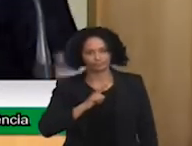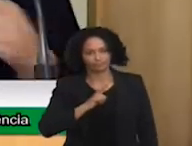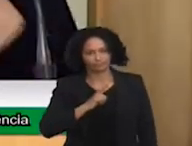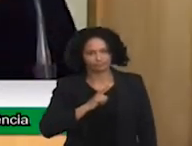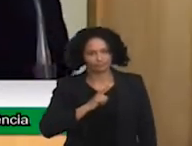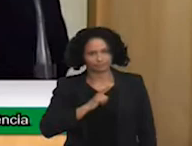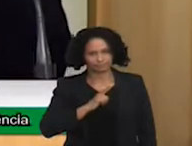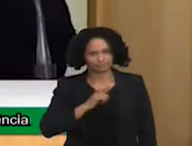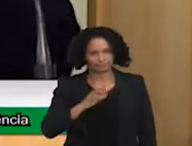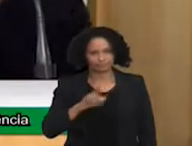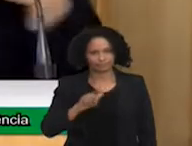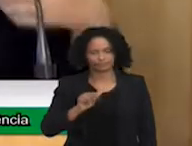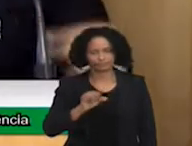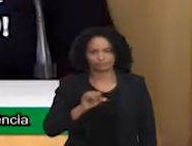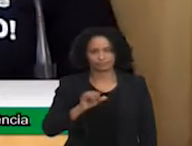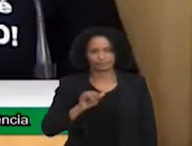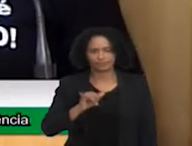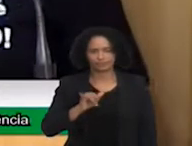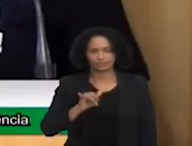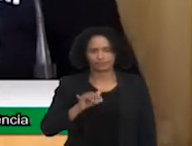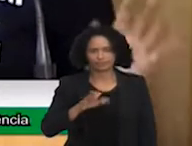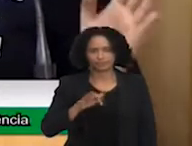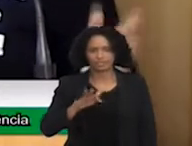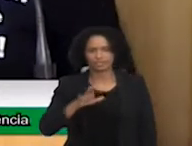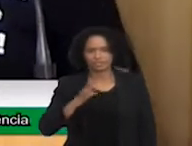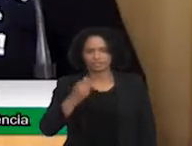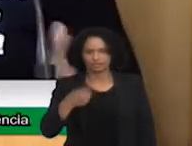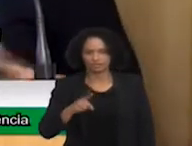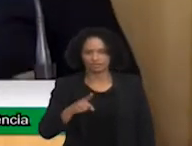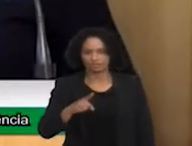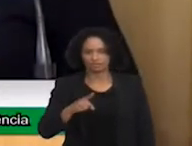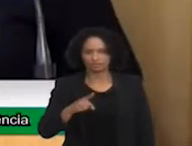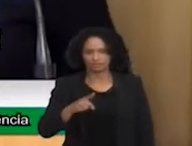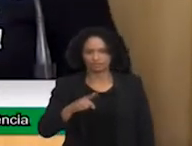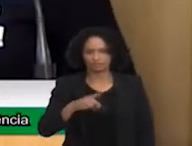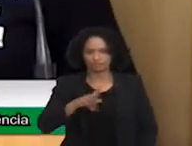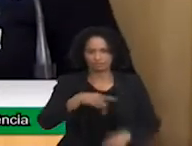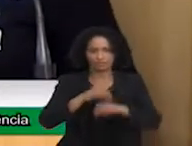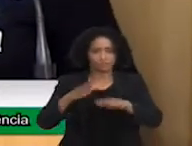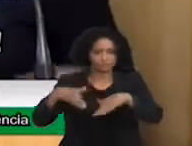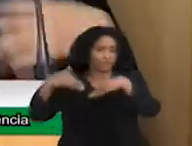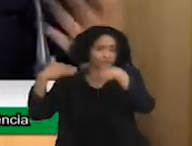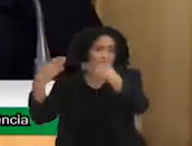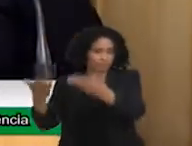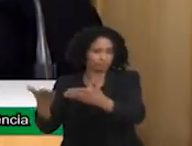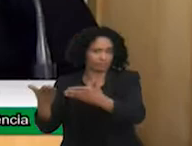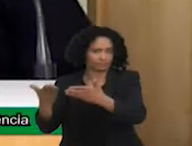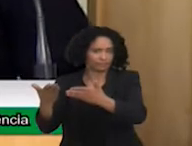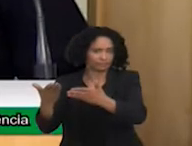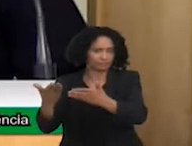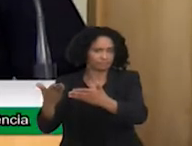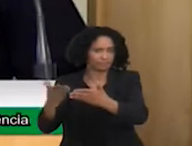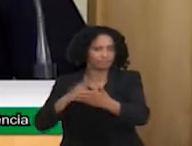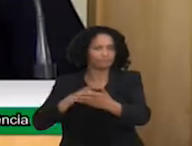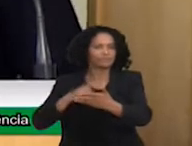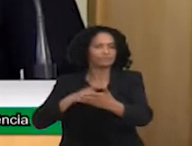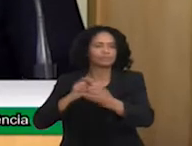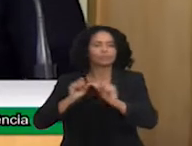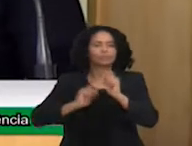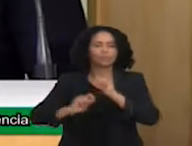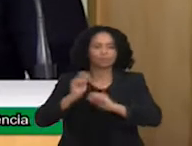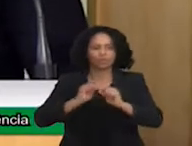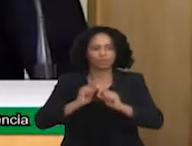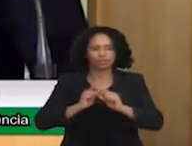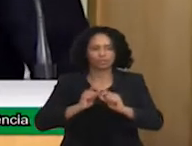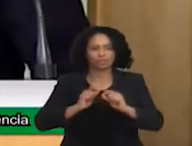Classificação Internacional de Incapacidade e Capacidade Funcional. O é isso? Eu vou ver a pessoa no seu